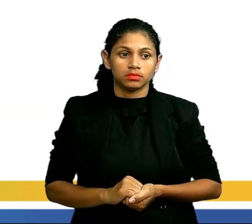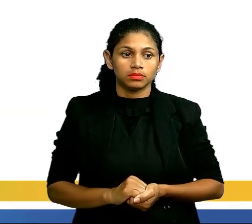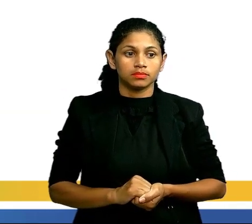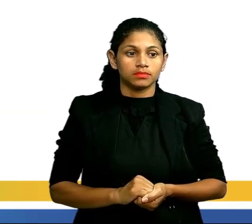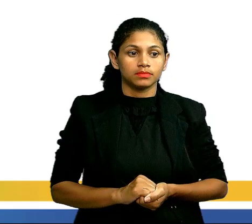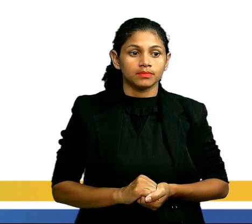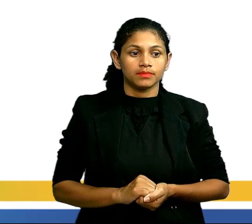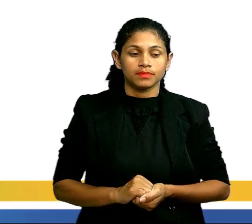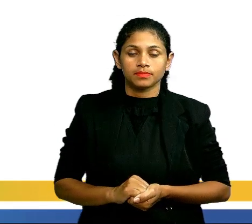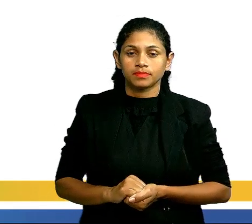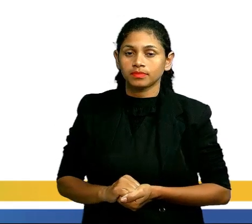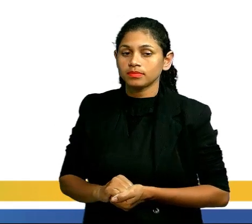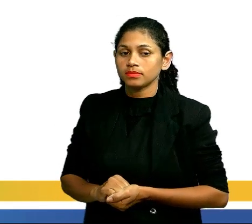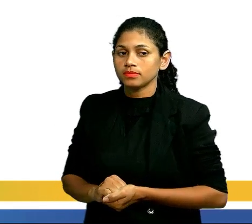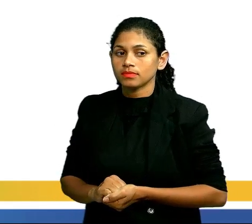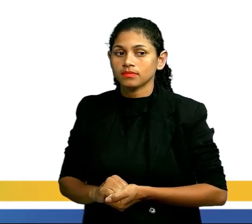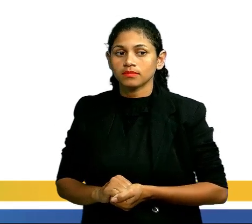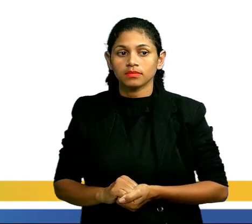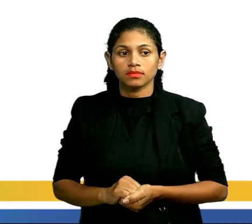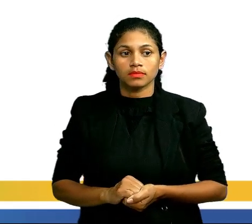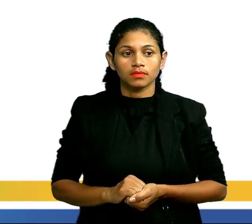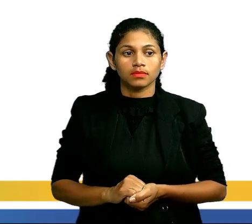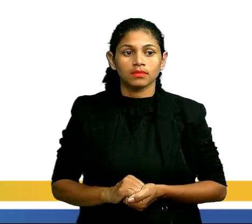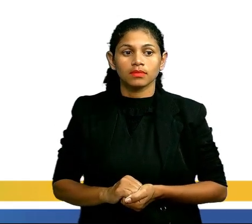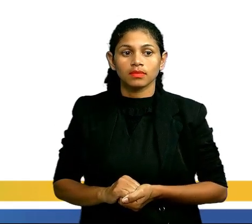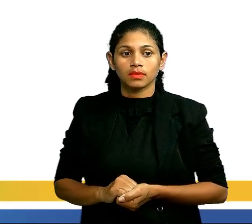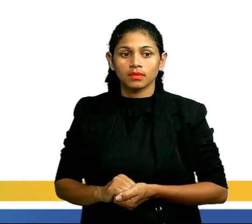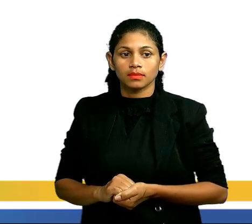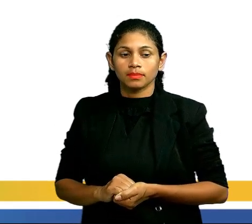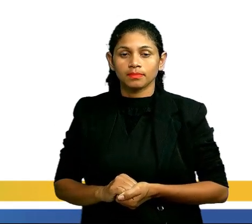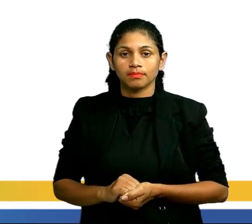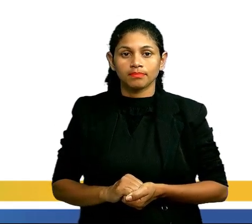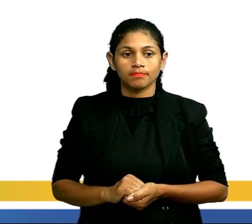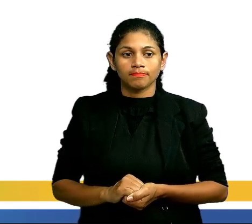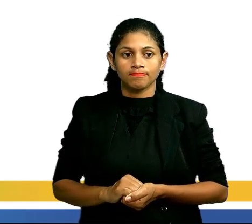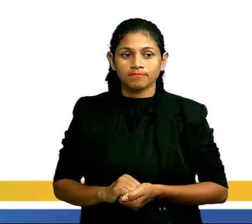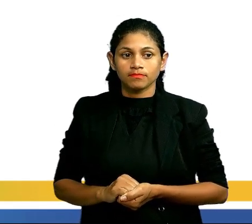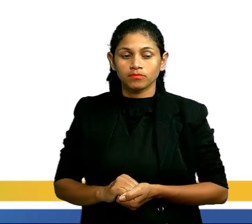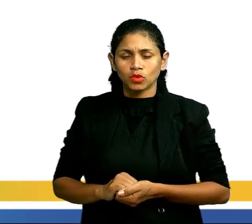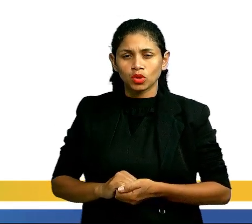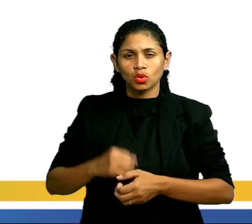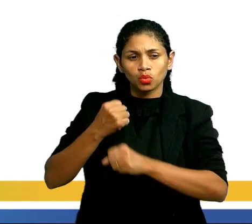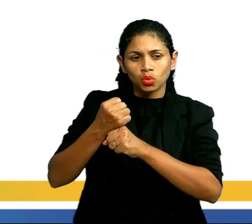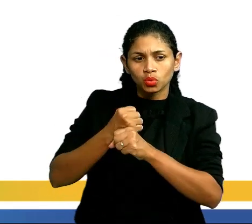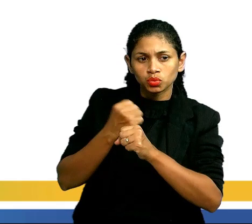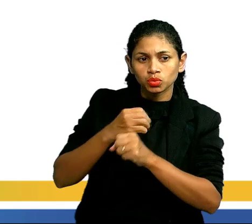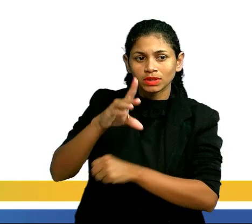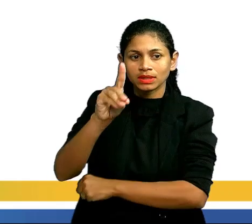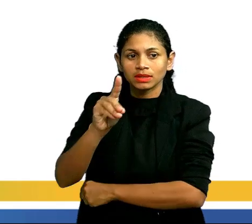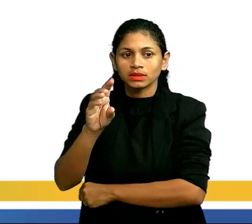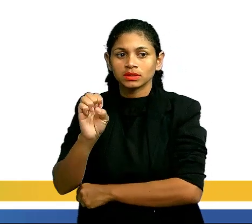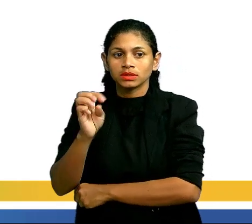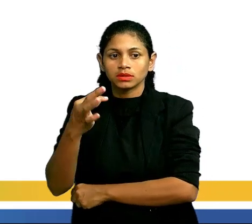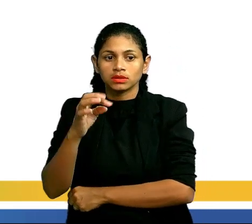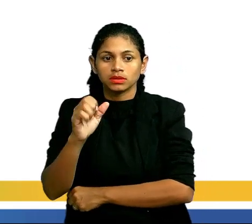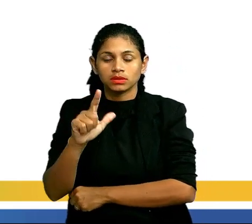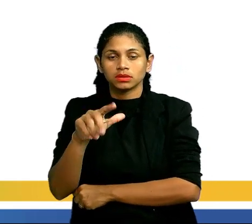próxima questão. Próxima questão também é uma questão do ENEM. Ela vai dizer o seguinte, ó. Durante a destilação fracionada do petróleo,